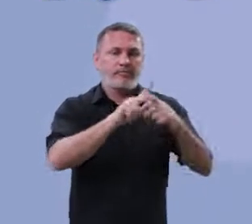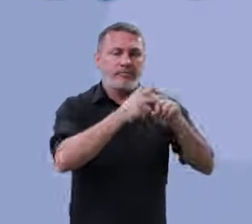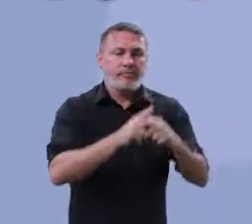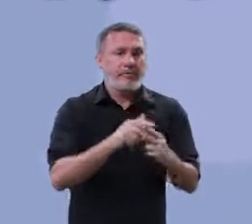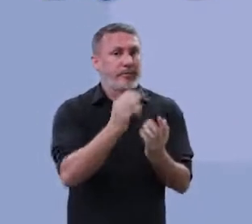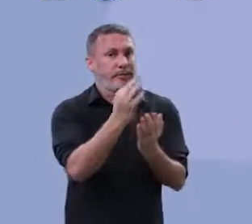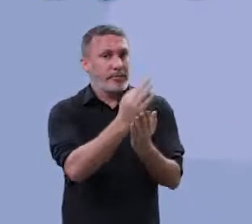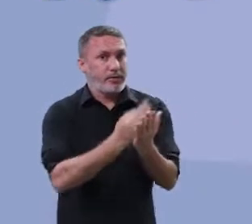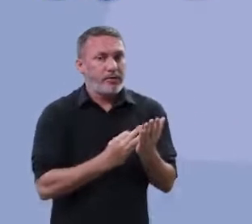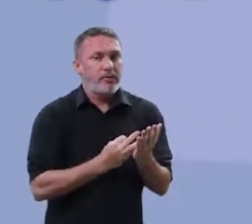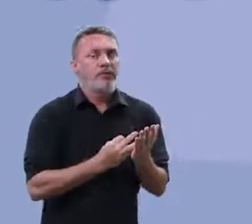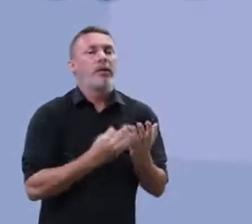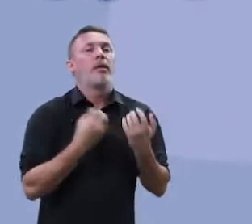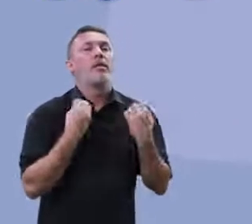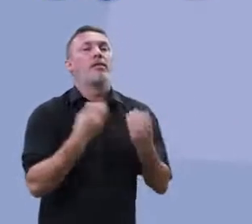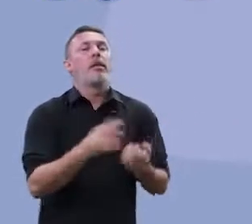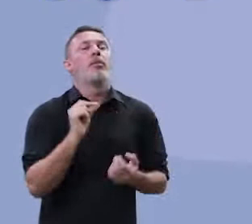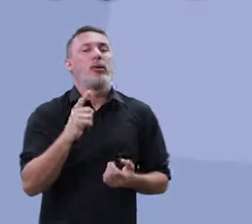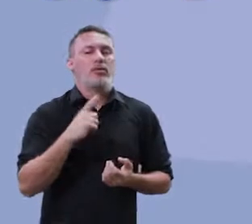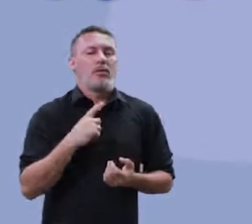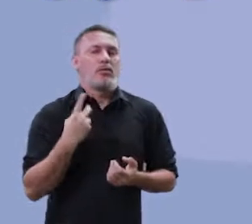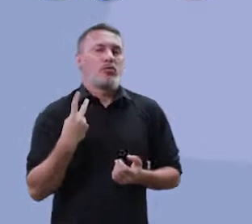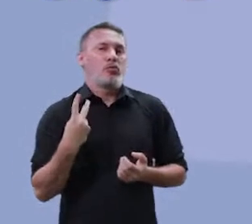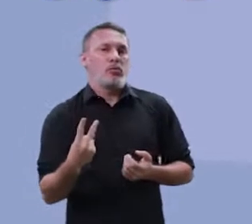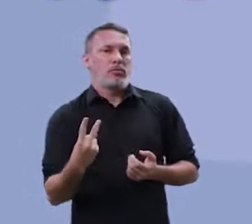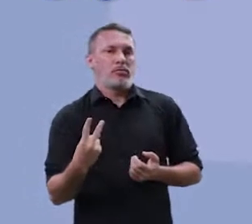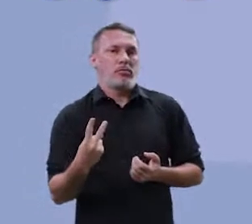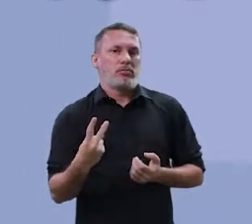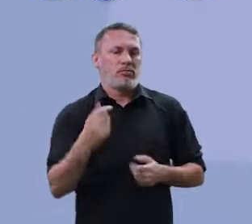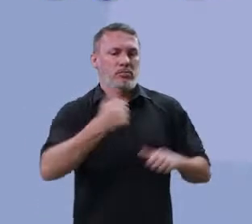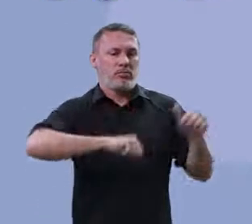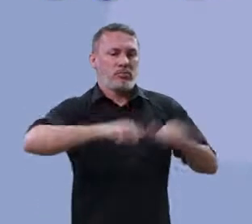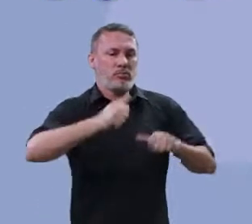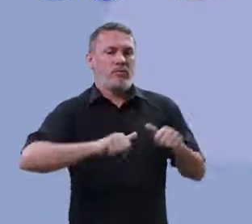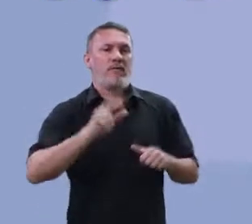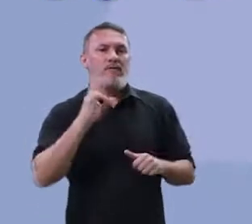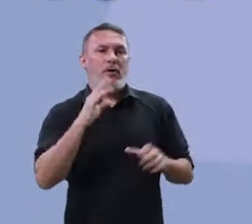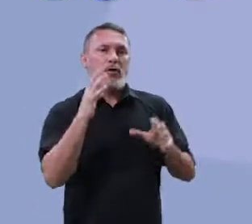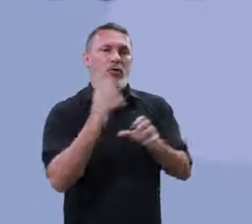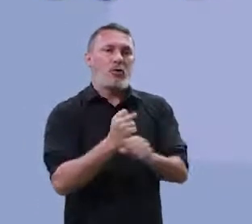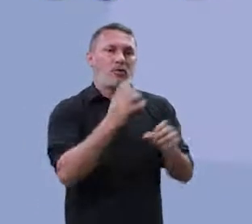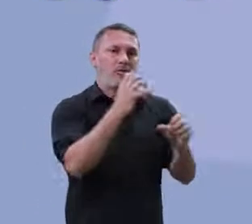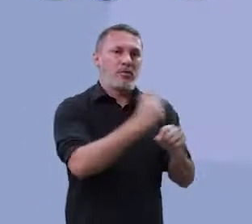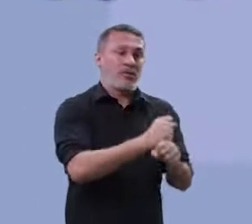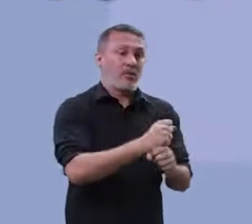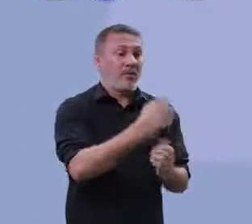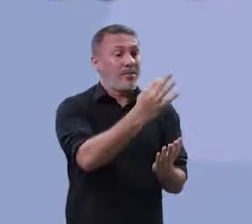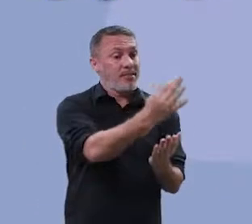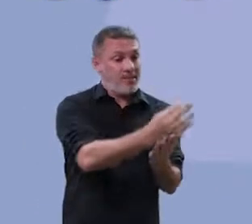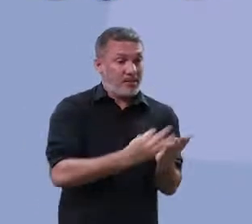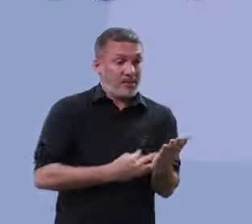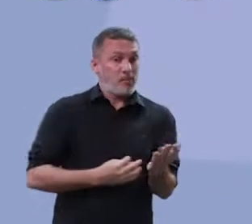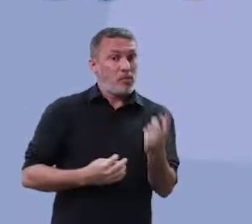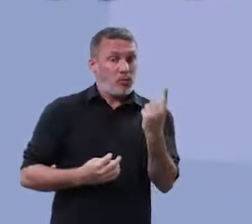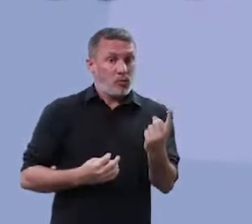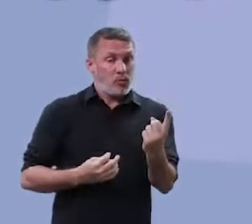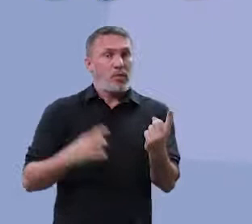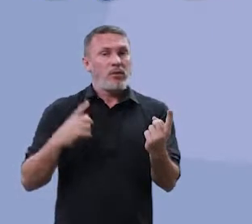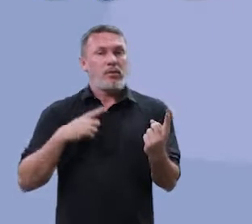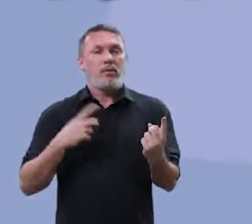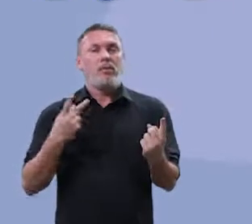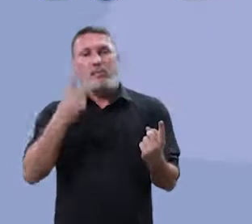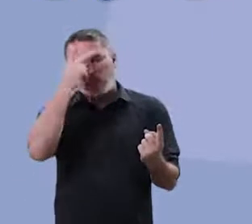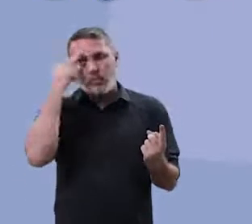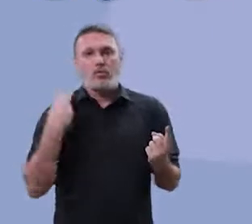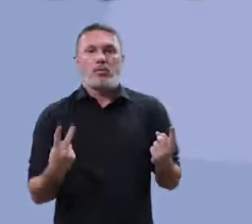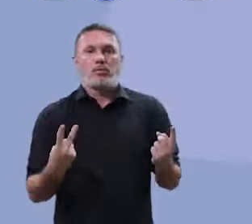textos. De modo a garantir que dois avaliadores, ao atribuírem notas a uma mesma redação... Então, quantos avaliadores